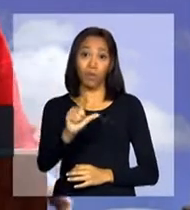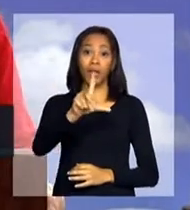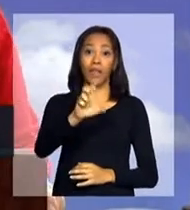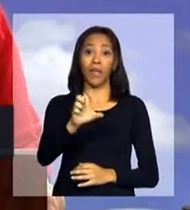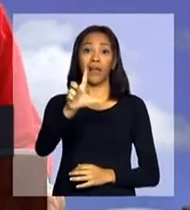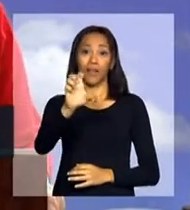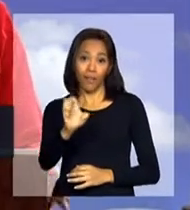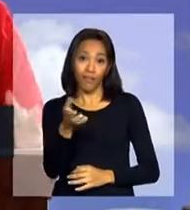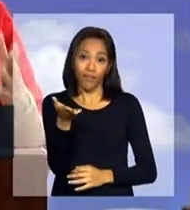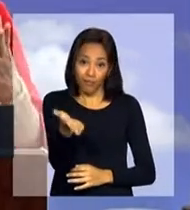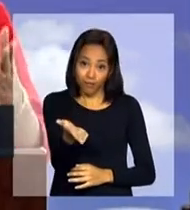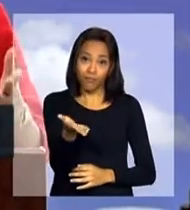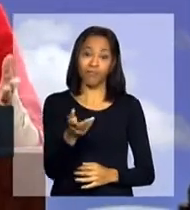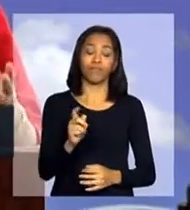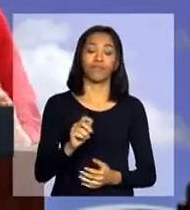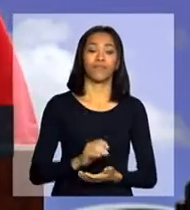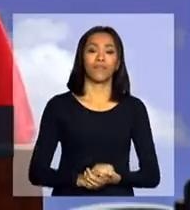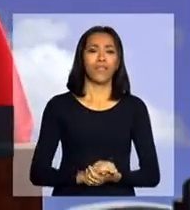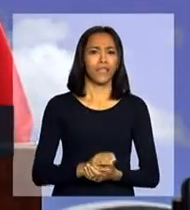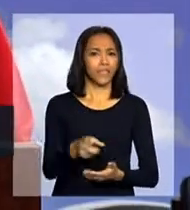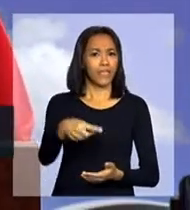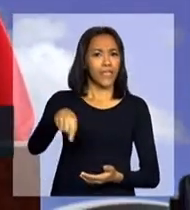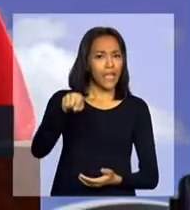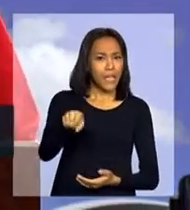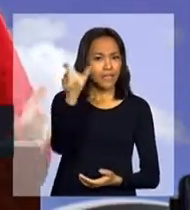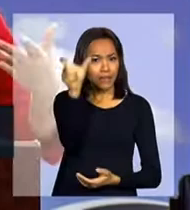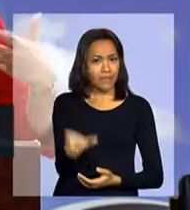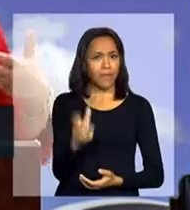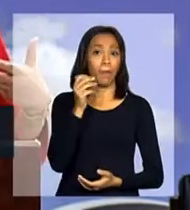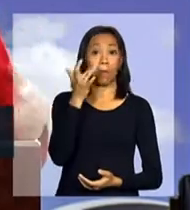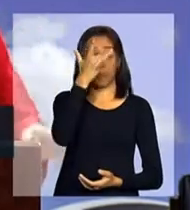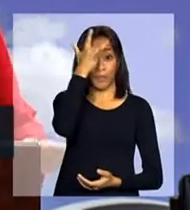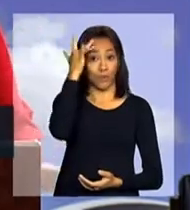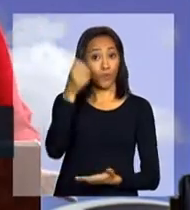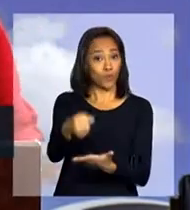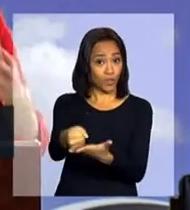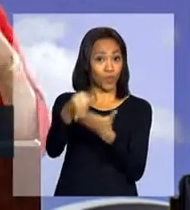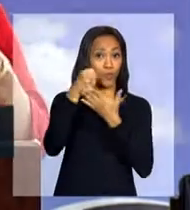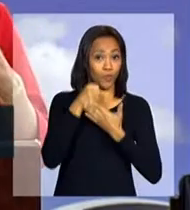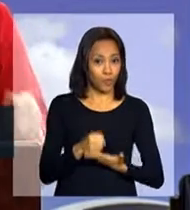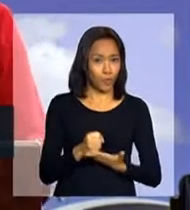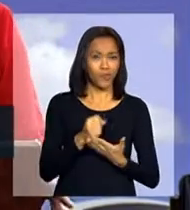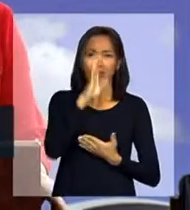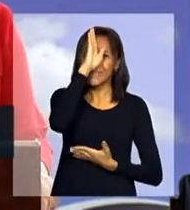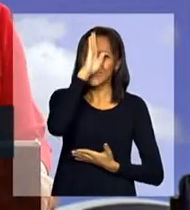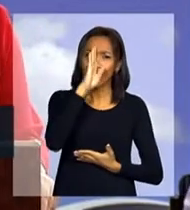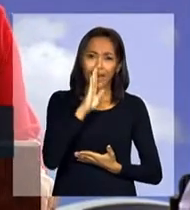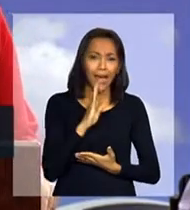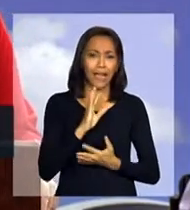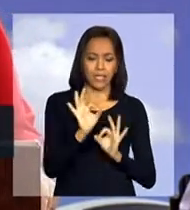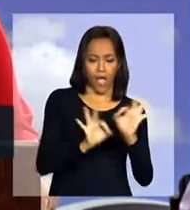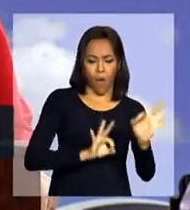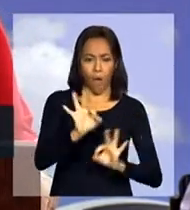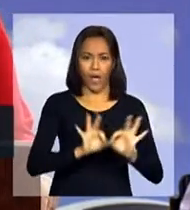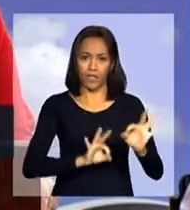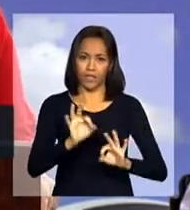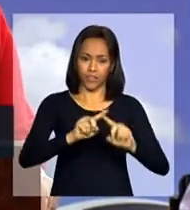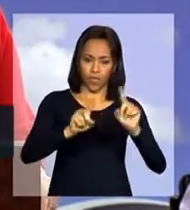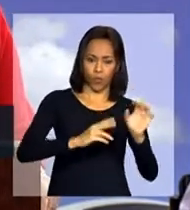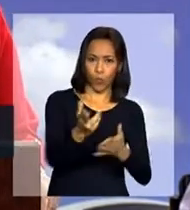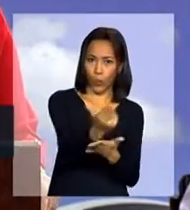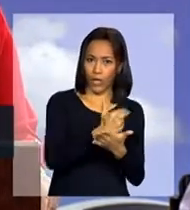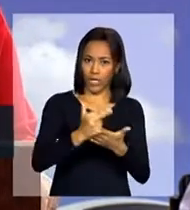contribuiu conosco, de forma gratuita para esse projeto, uma